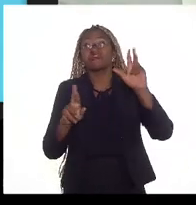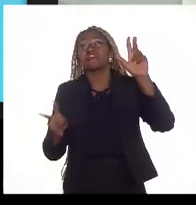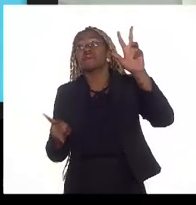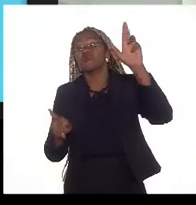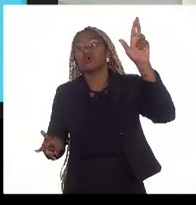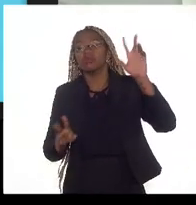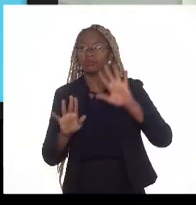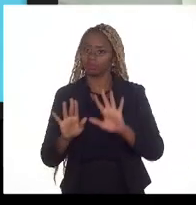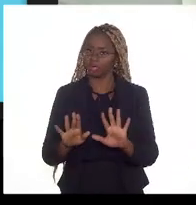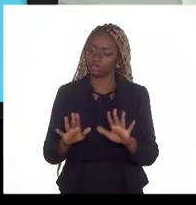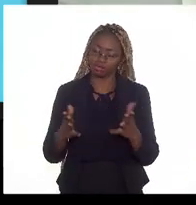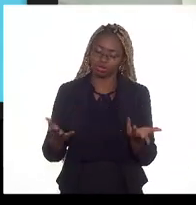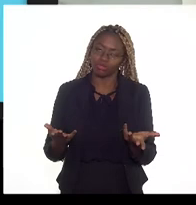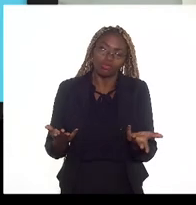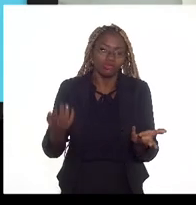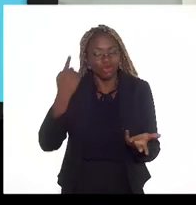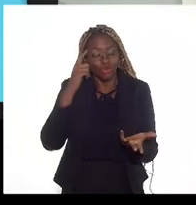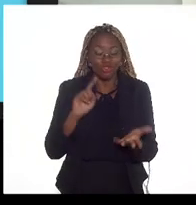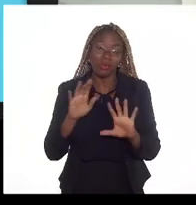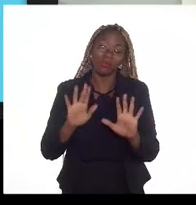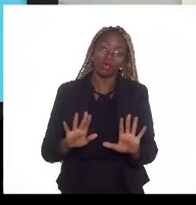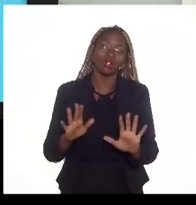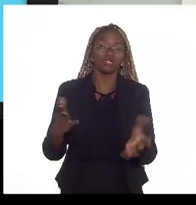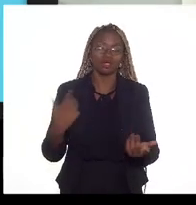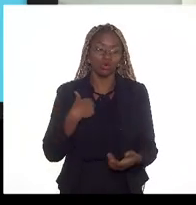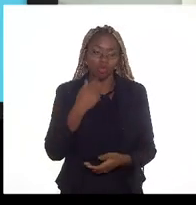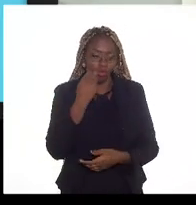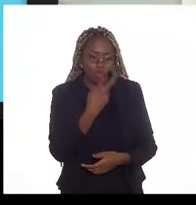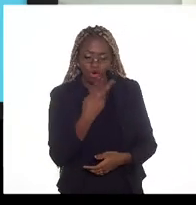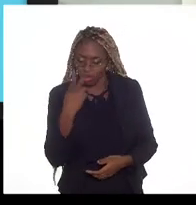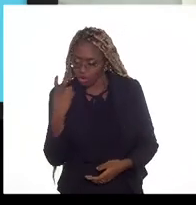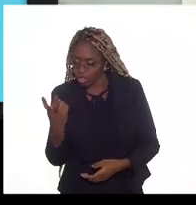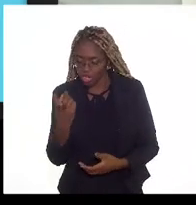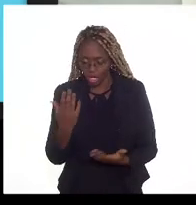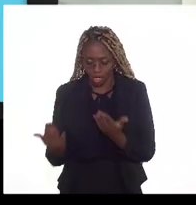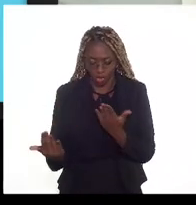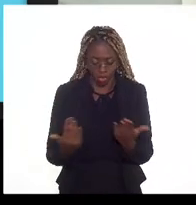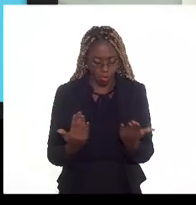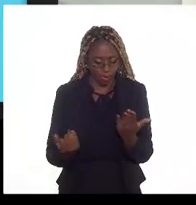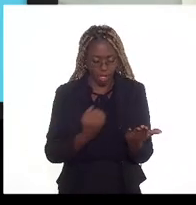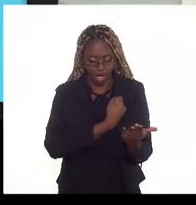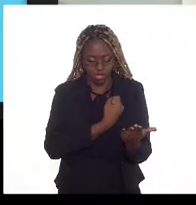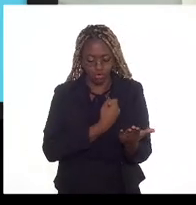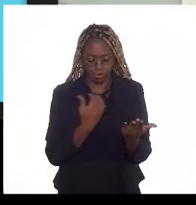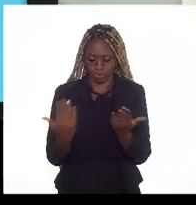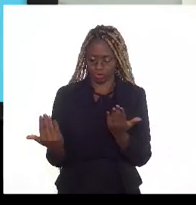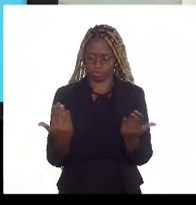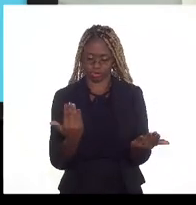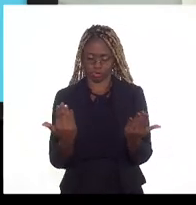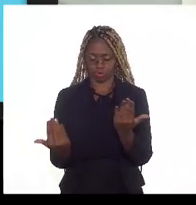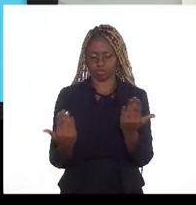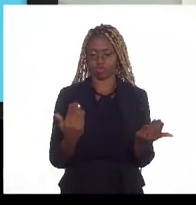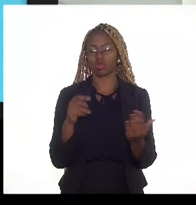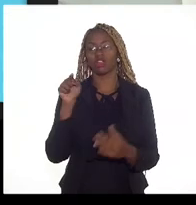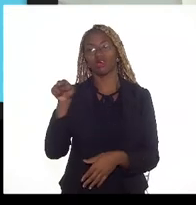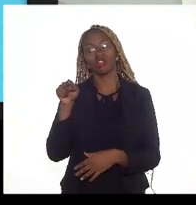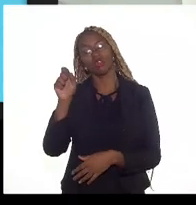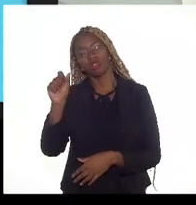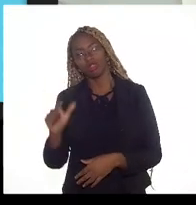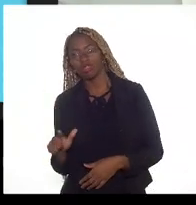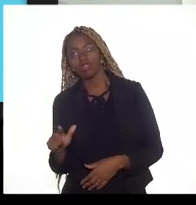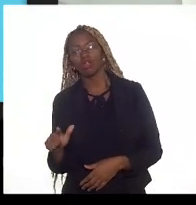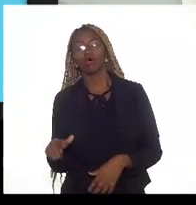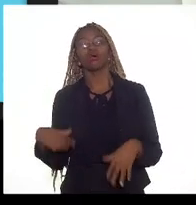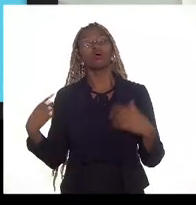princípio olhando esse número eu diria que sim o o campo de Marlin Sul tenderia a ter